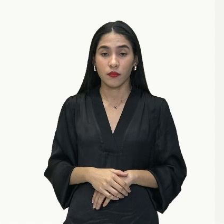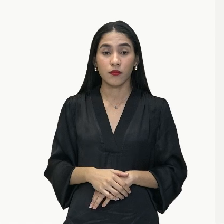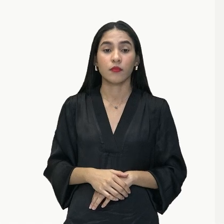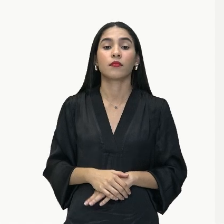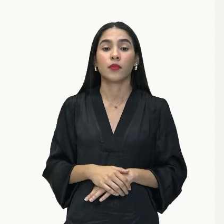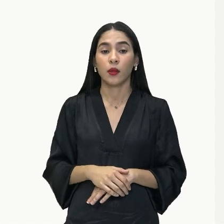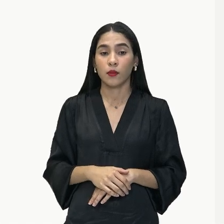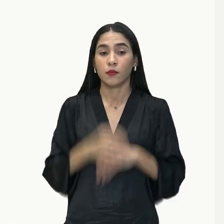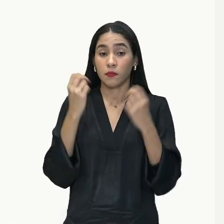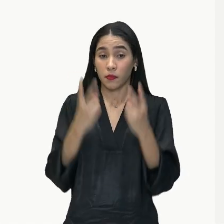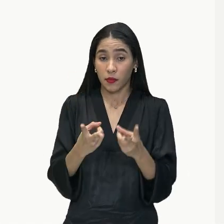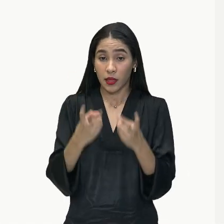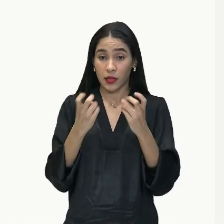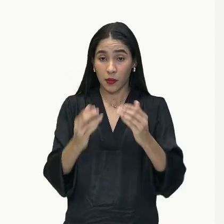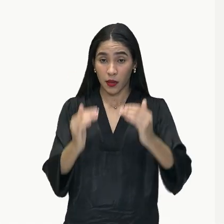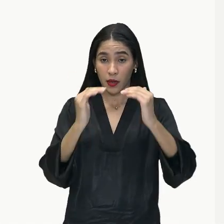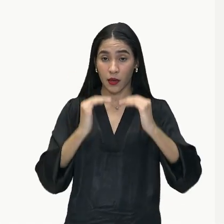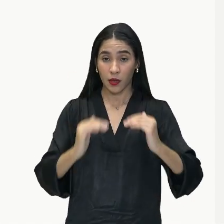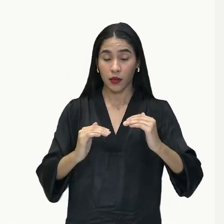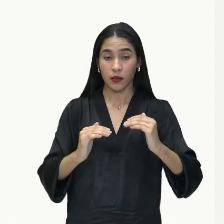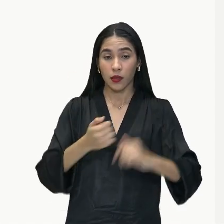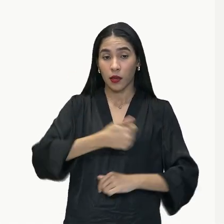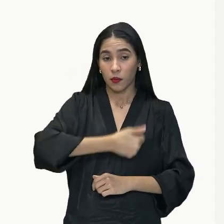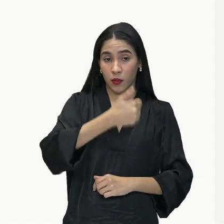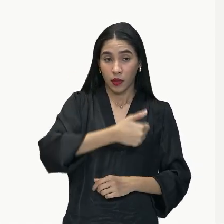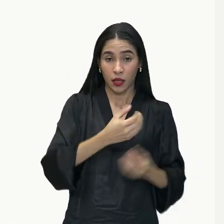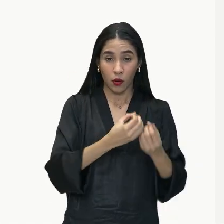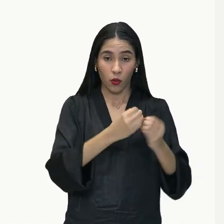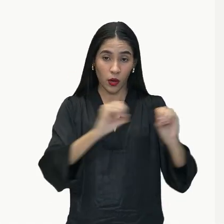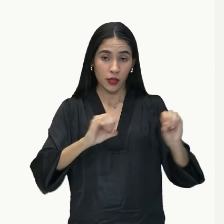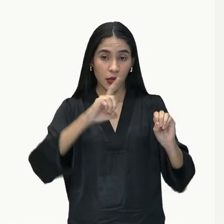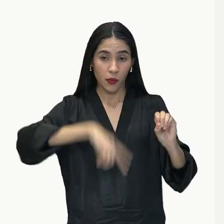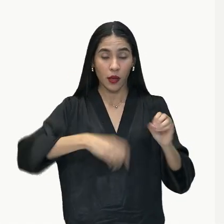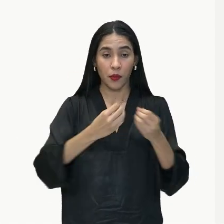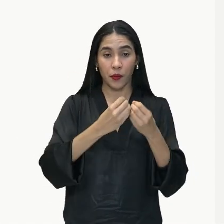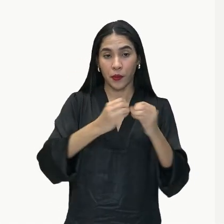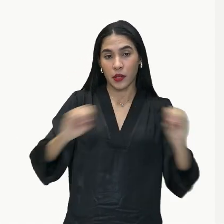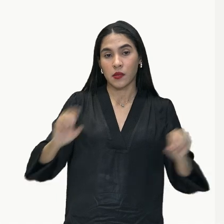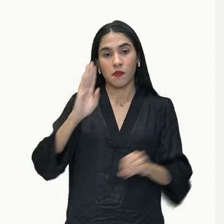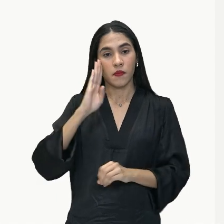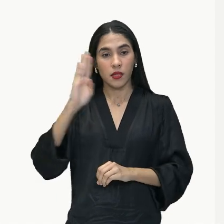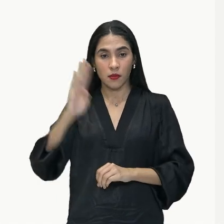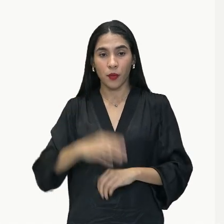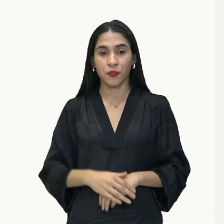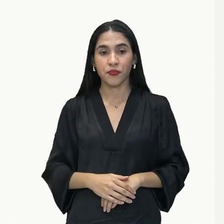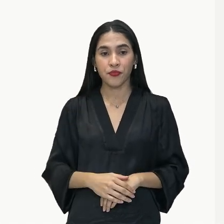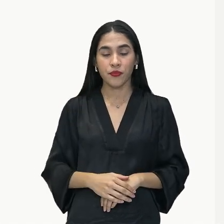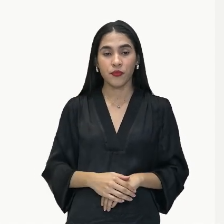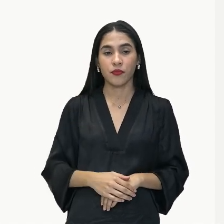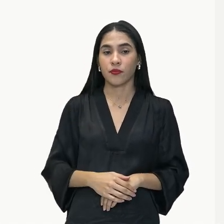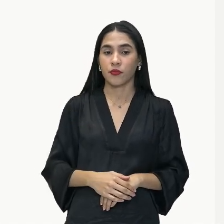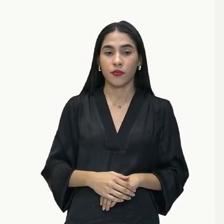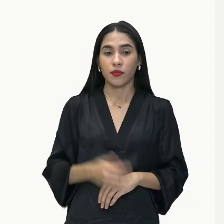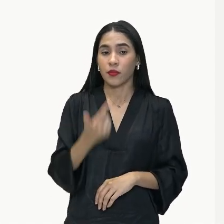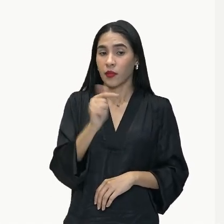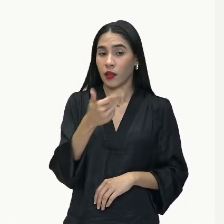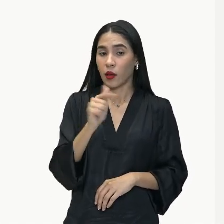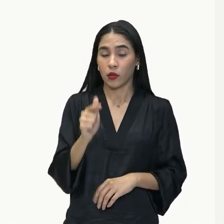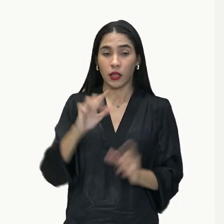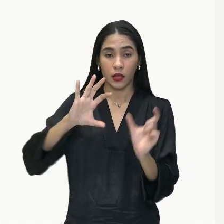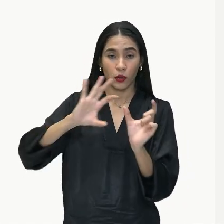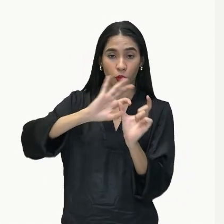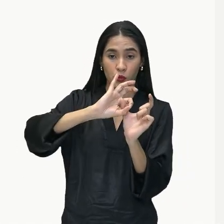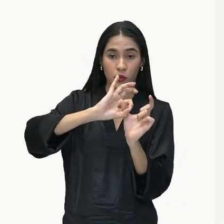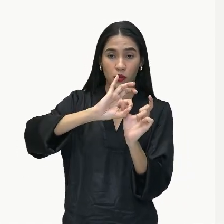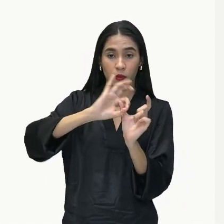apenas peço um favor, primeira oração, a nossa oração principal, lembrem sempre que a oração principal não possui a conjunção